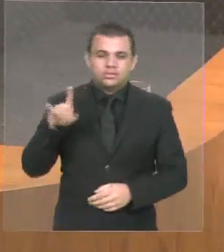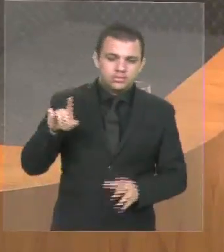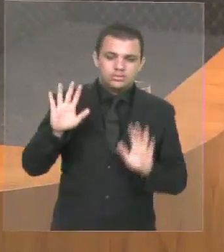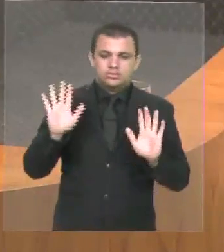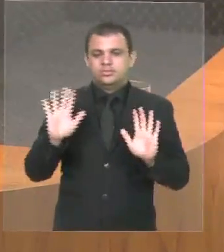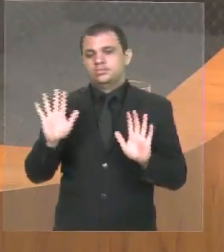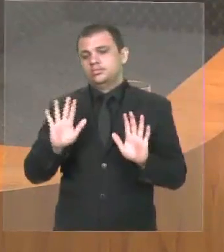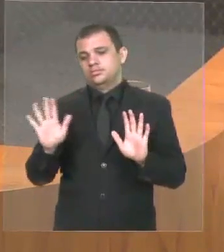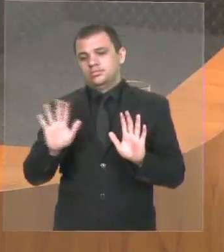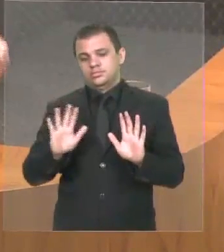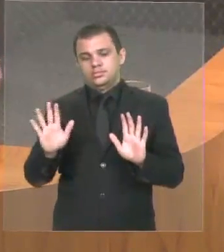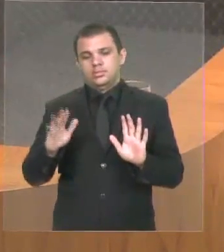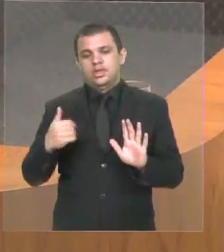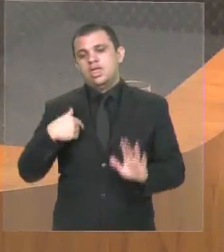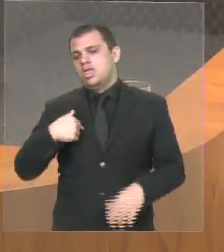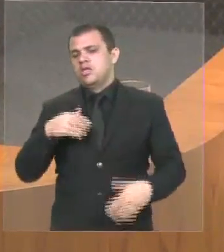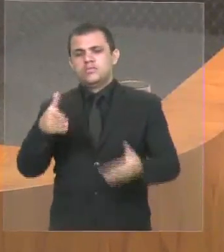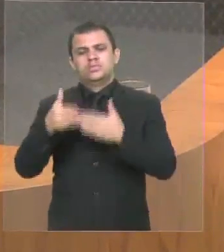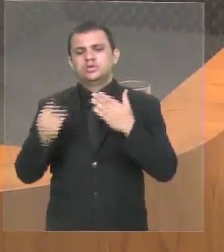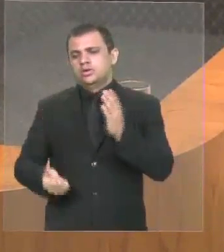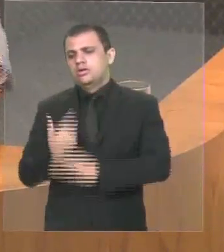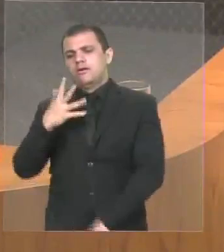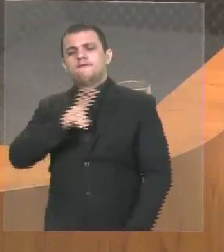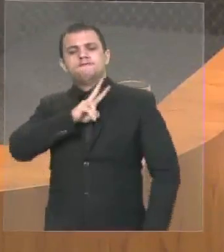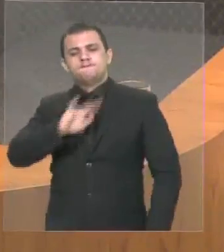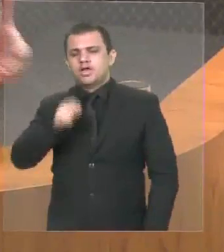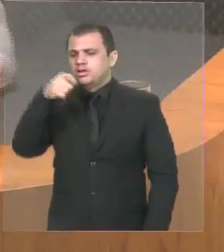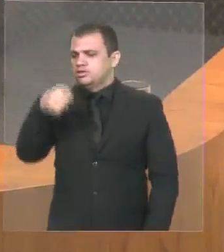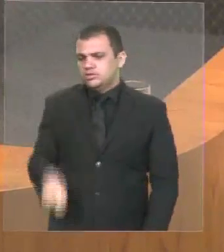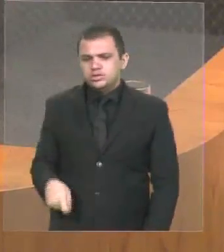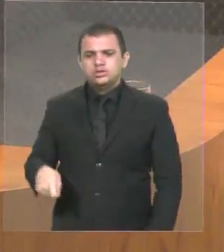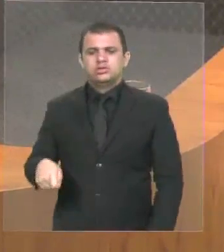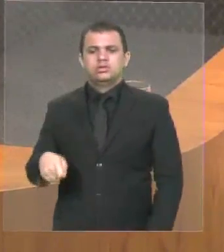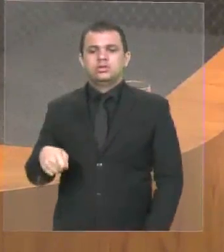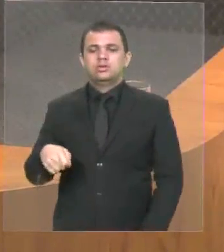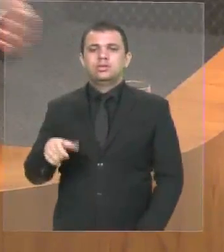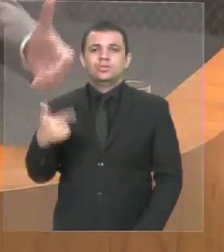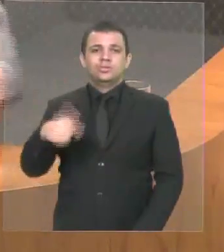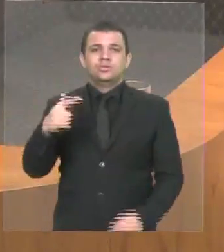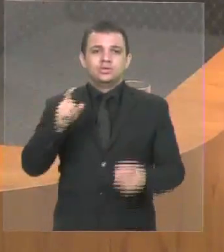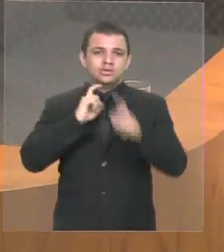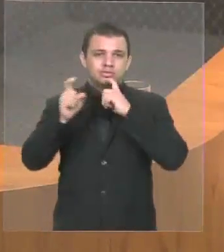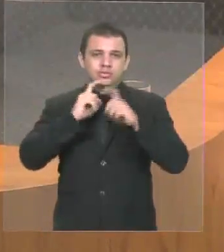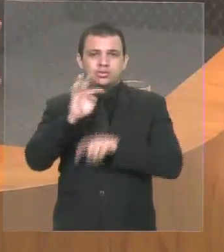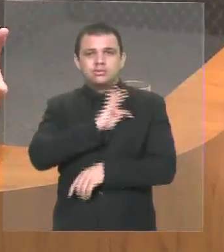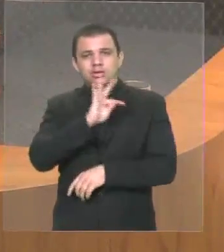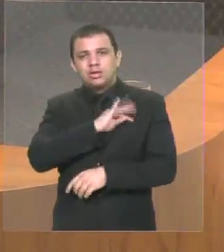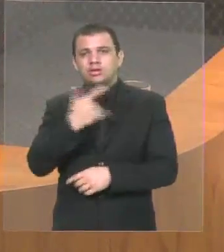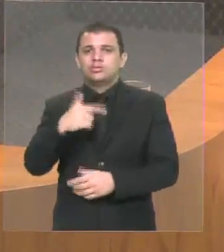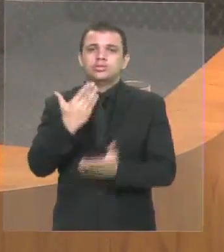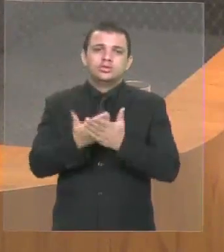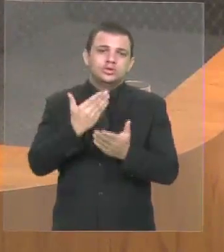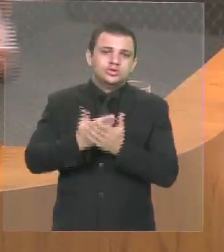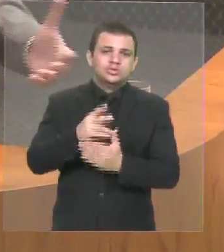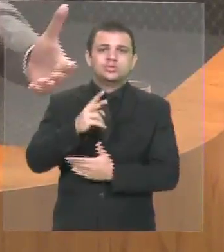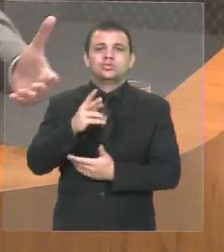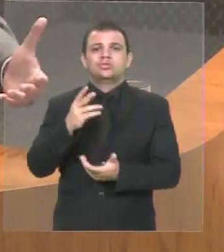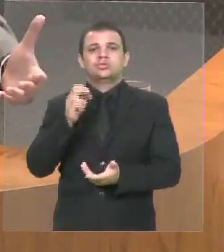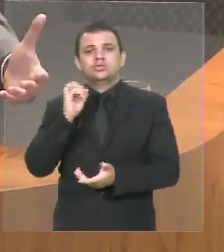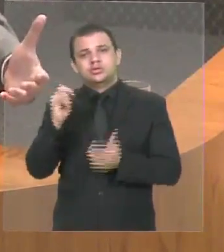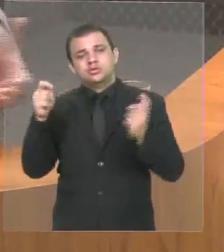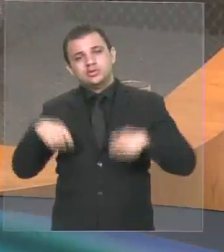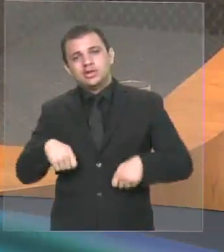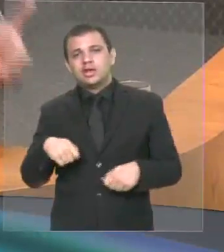eu que estou pedindo para criar, eu vou criar sem nenhuma discussão técnica, sem nenhum estudo de viabilidade, sem nada. Isso reduz